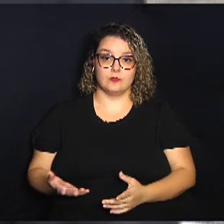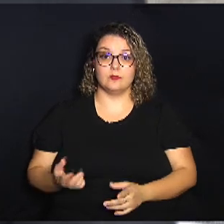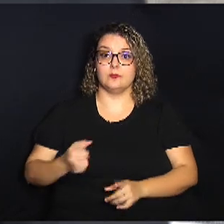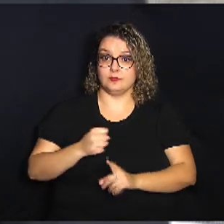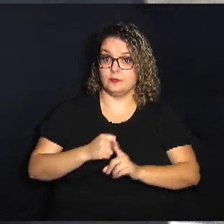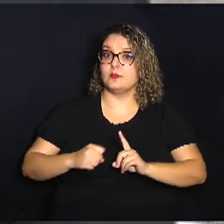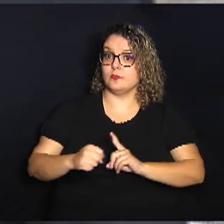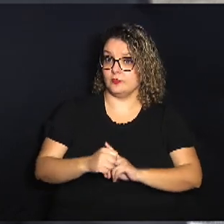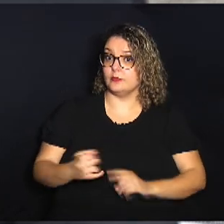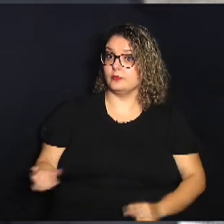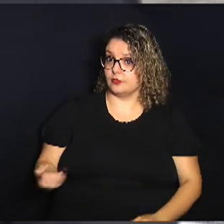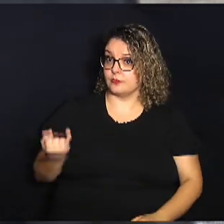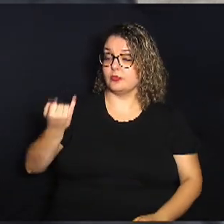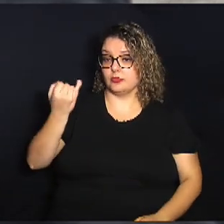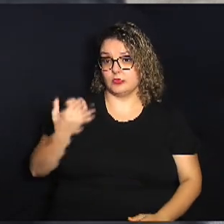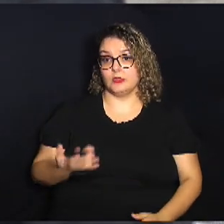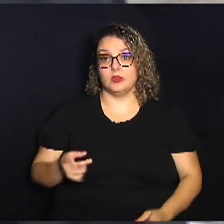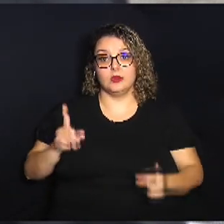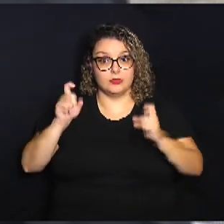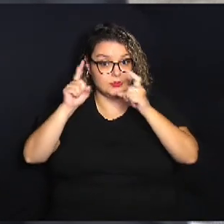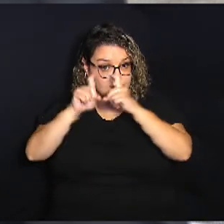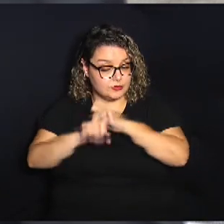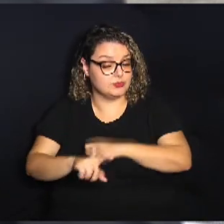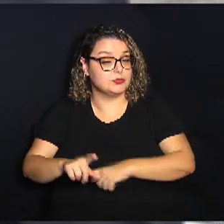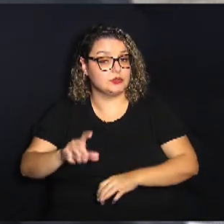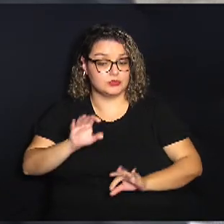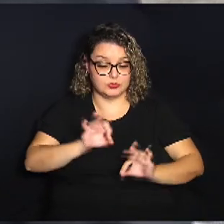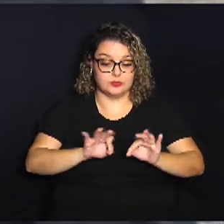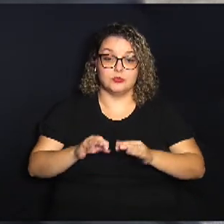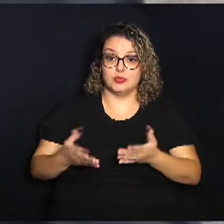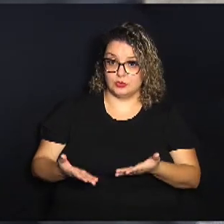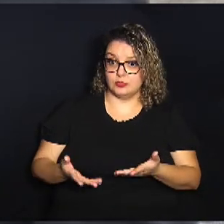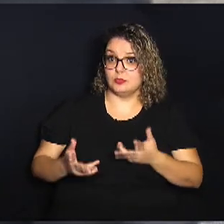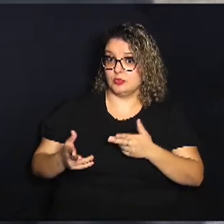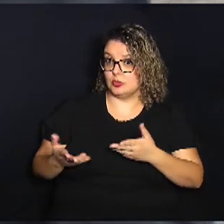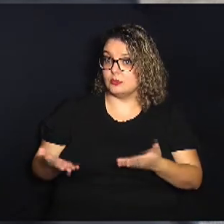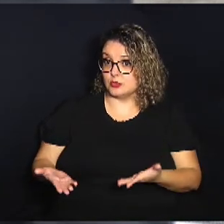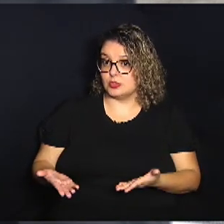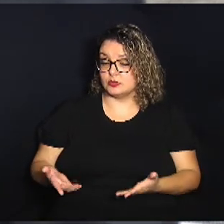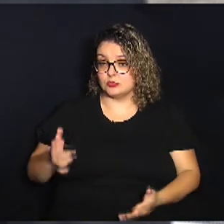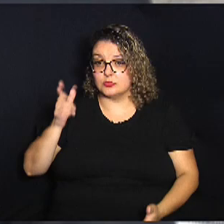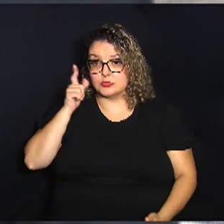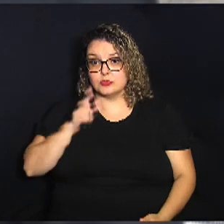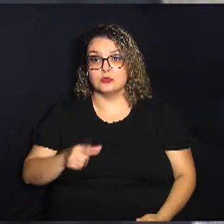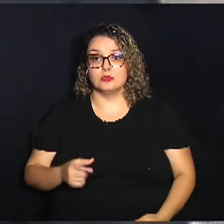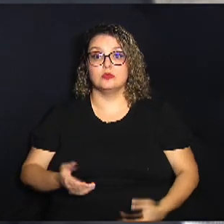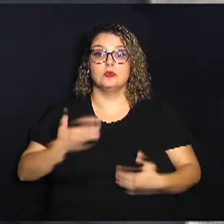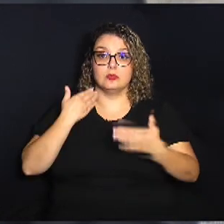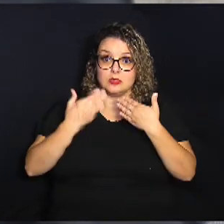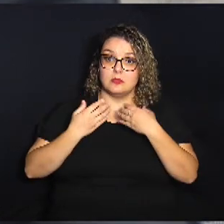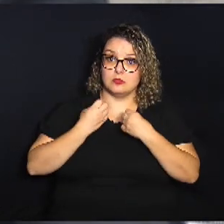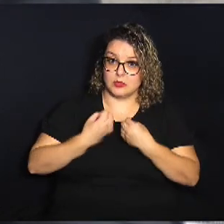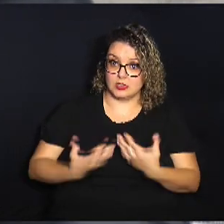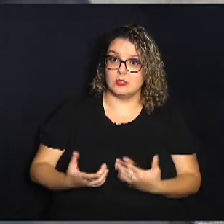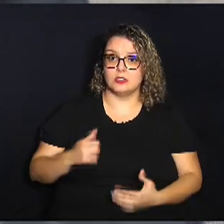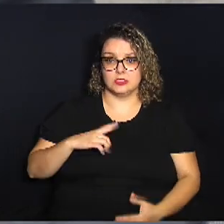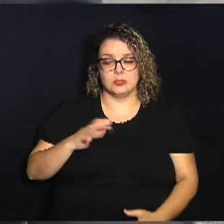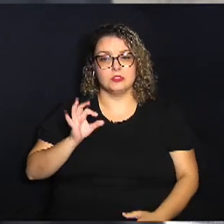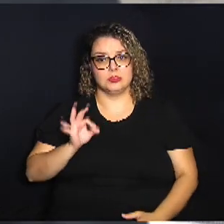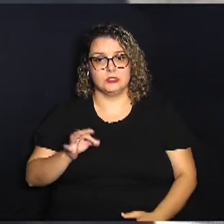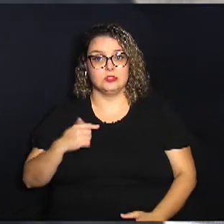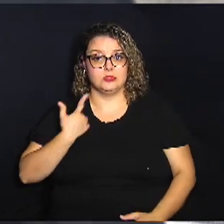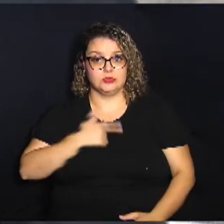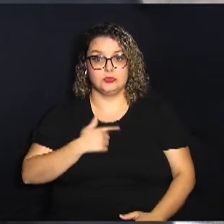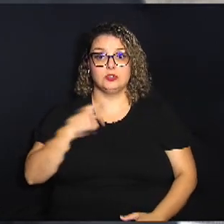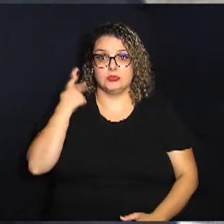sabemos a dificuldade que, para você, um projeto desse tamanho, para a gente conseguir, foi muito bem conversado e eu tenho certeza que os nossos